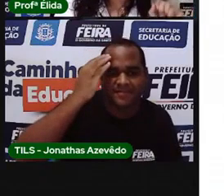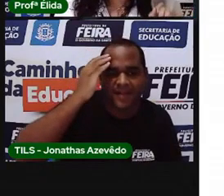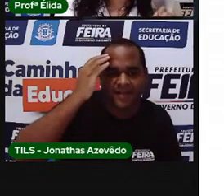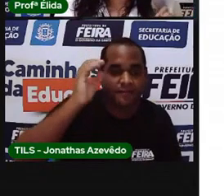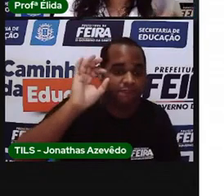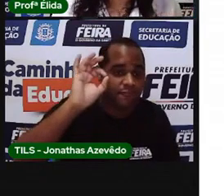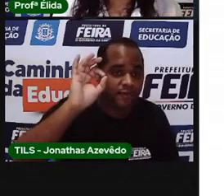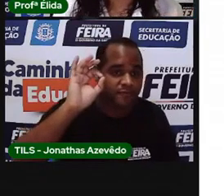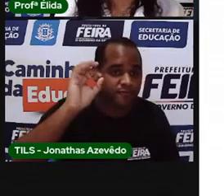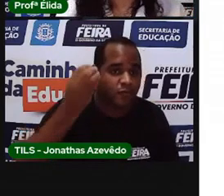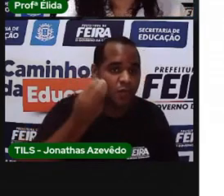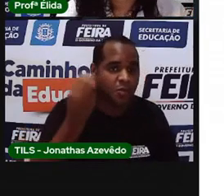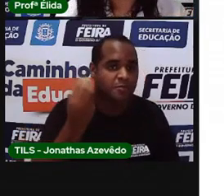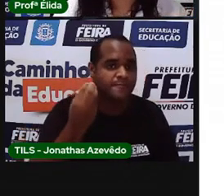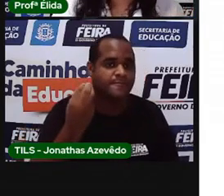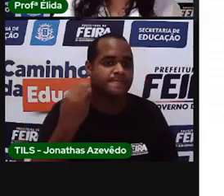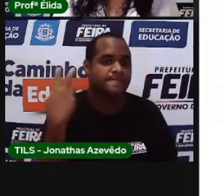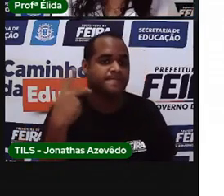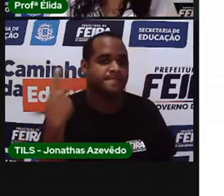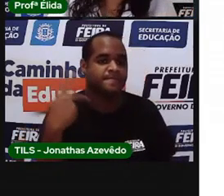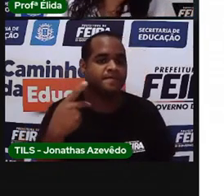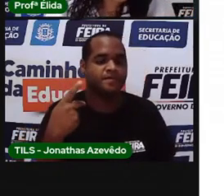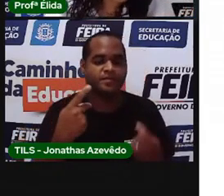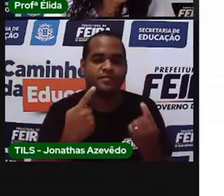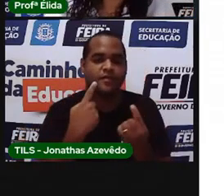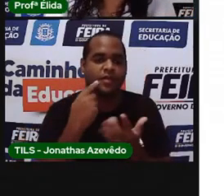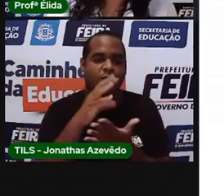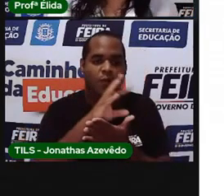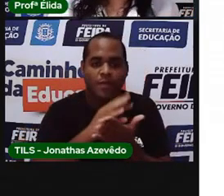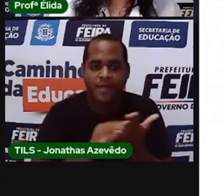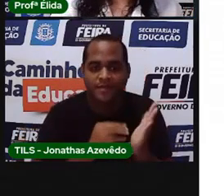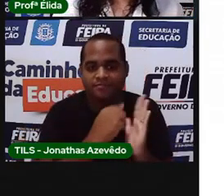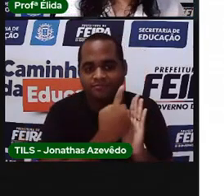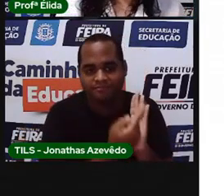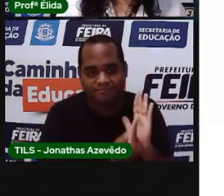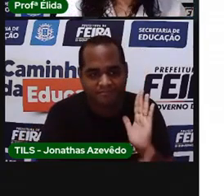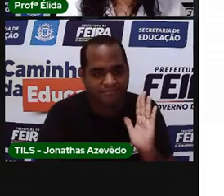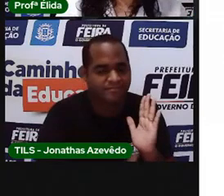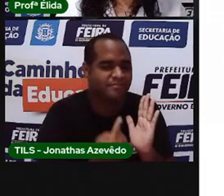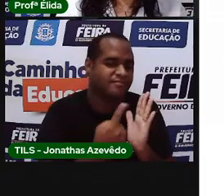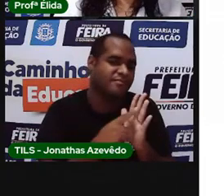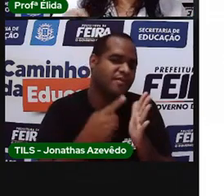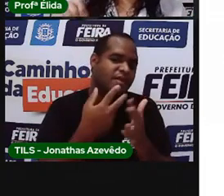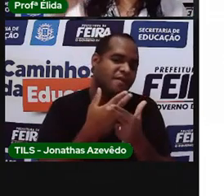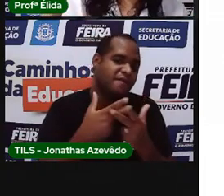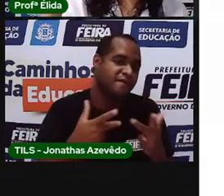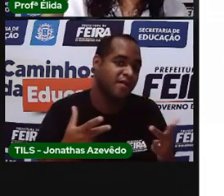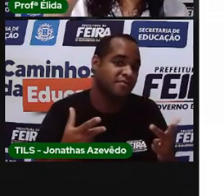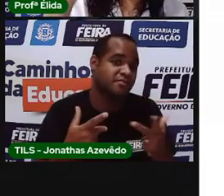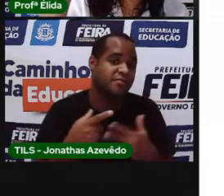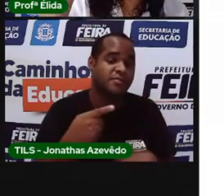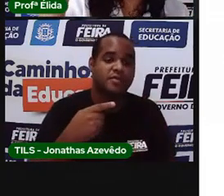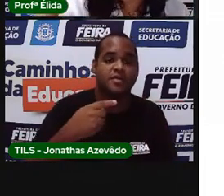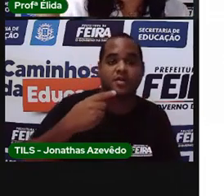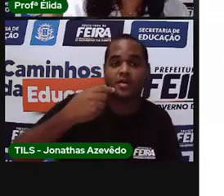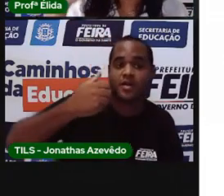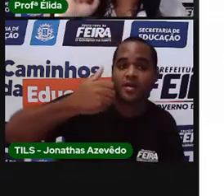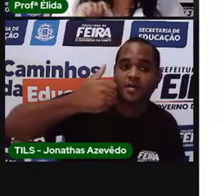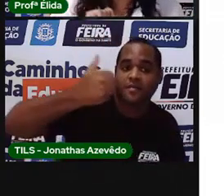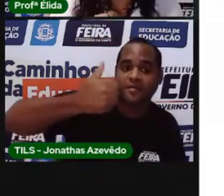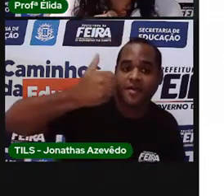que você faz. Lembra quando você copiava o caderno, que fazia atividade e colocava primeiro?